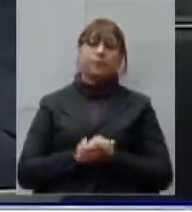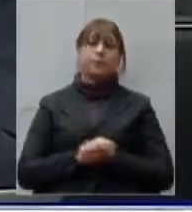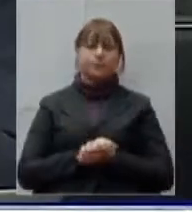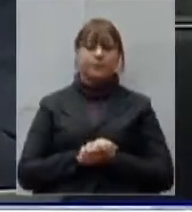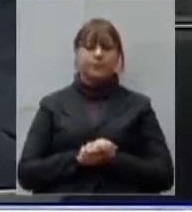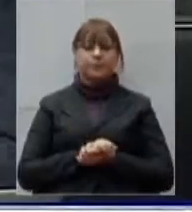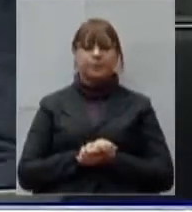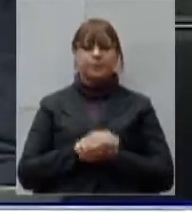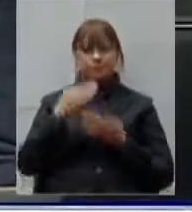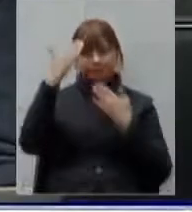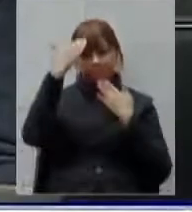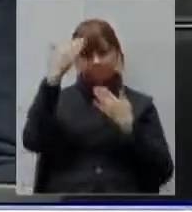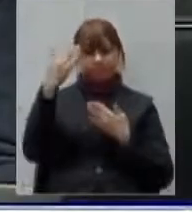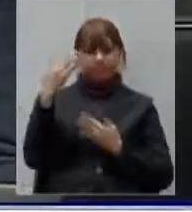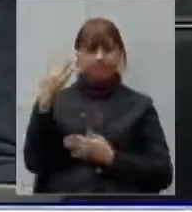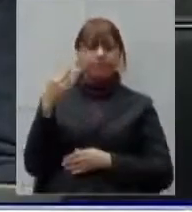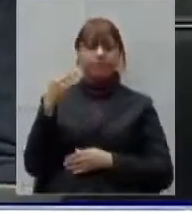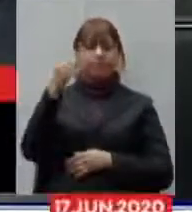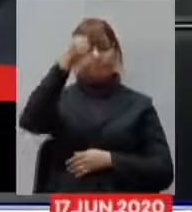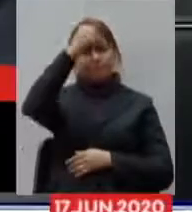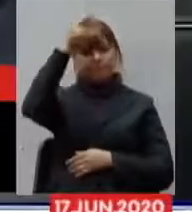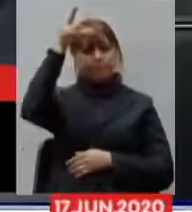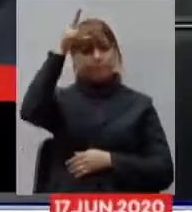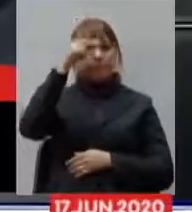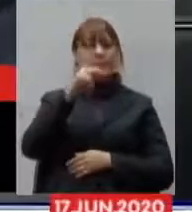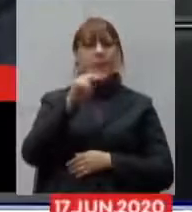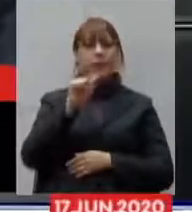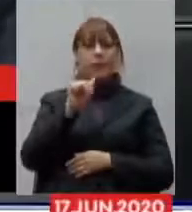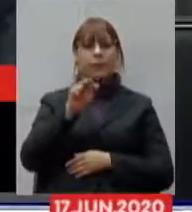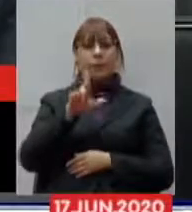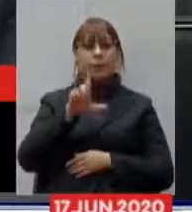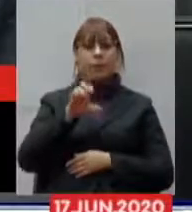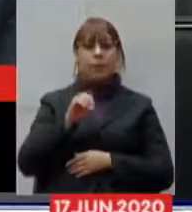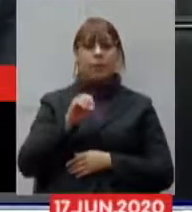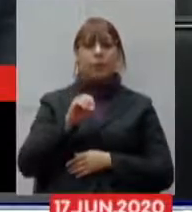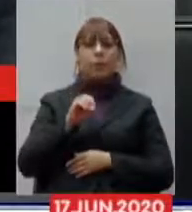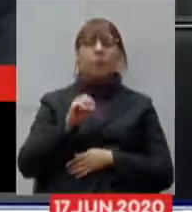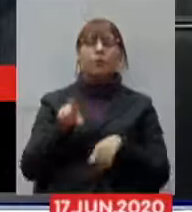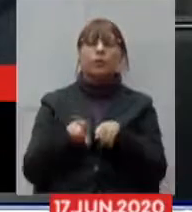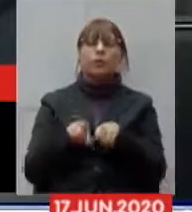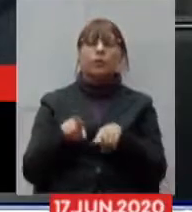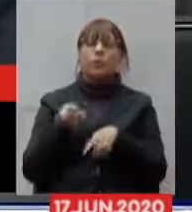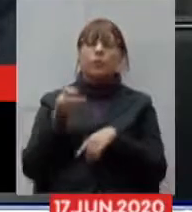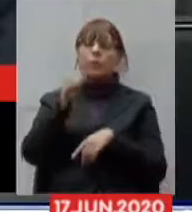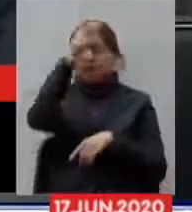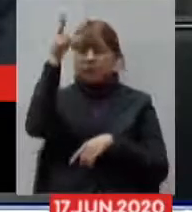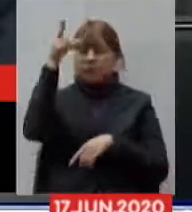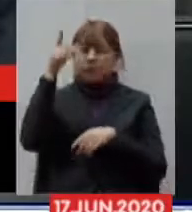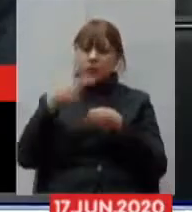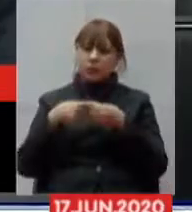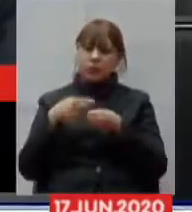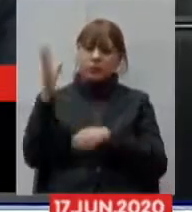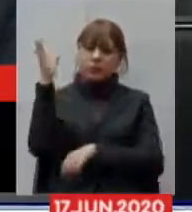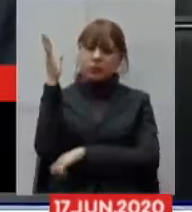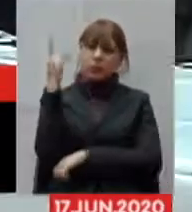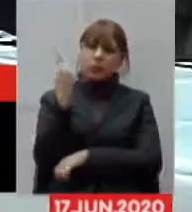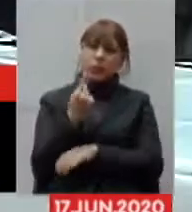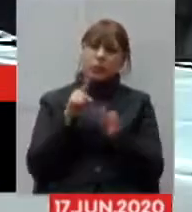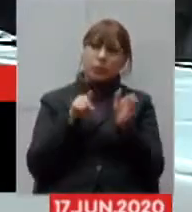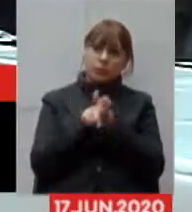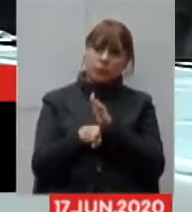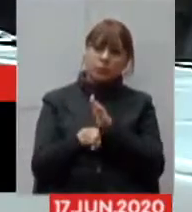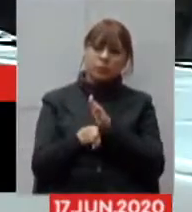obrigado prefeito Paulo Piau o prefeito da cidade de Patinga ele está ausente portanto uma das perguntas